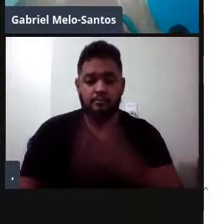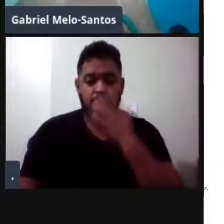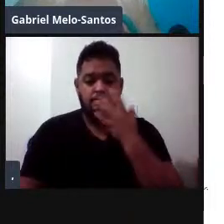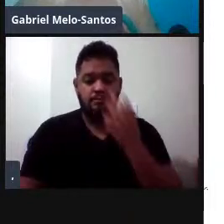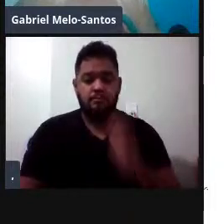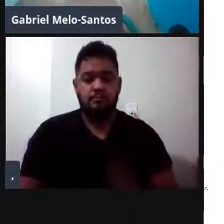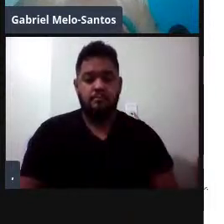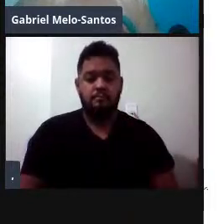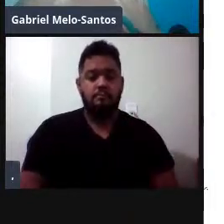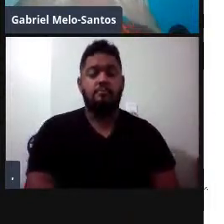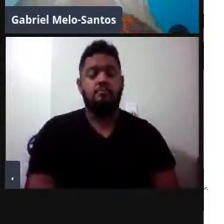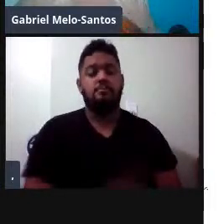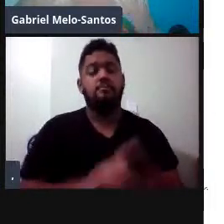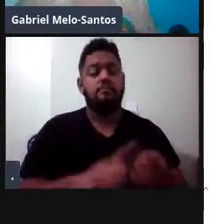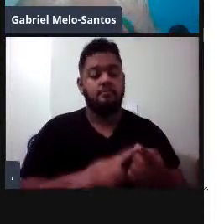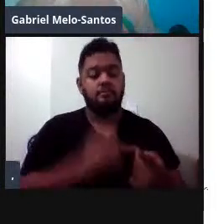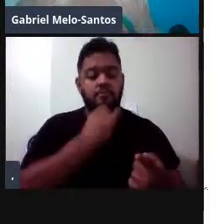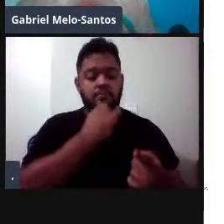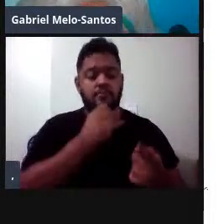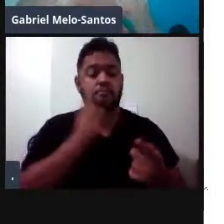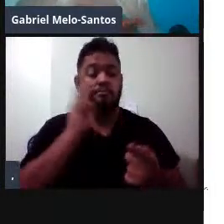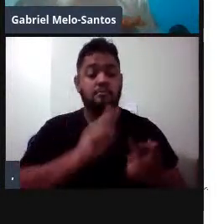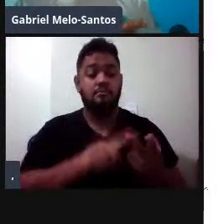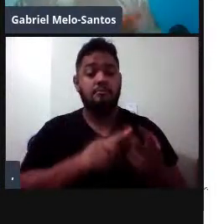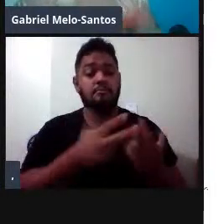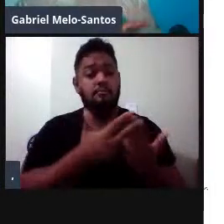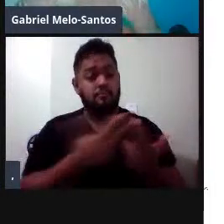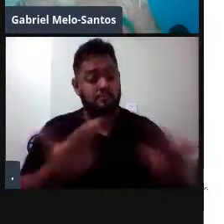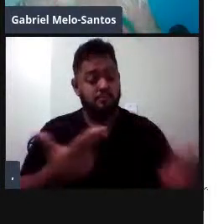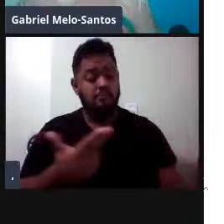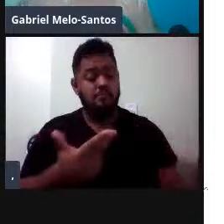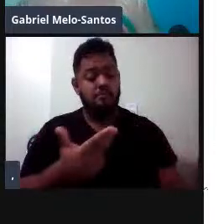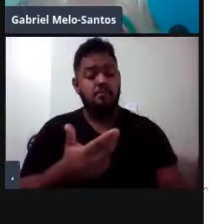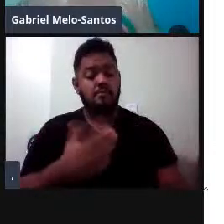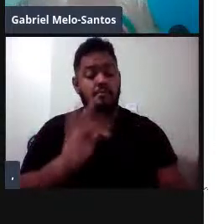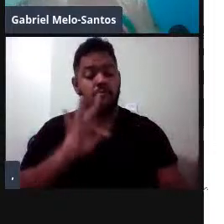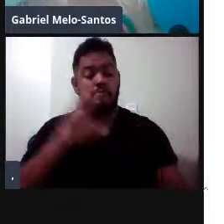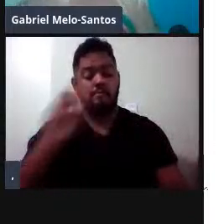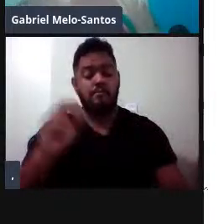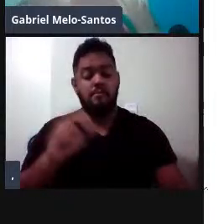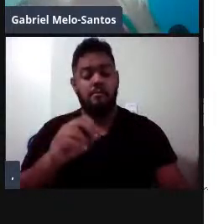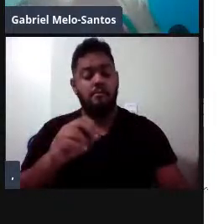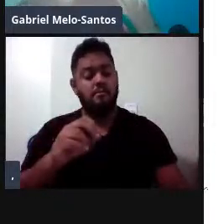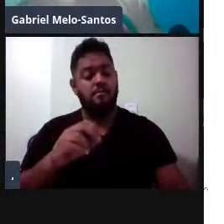vai botar as tags, elas são não invasivas, tá? Elas são todas, são pregadas com ventosa.